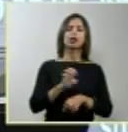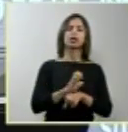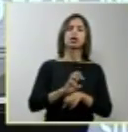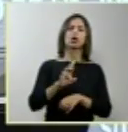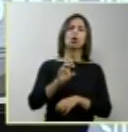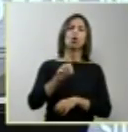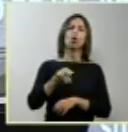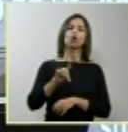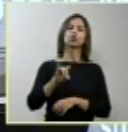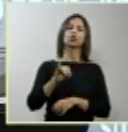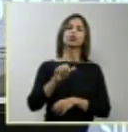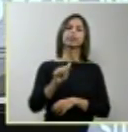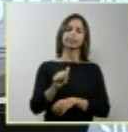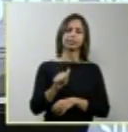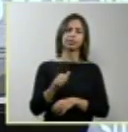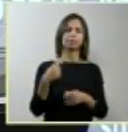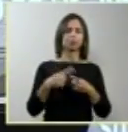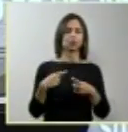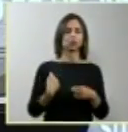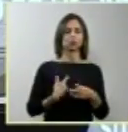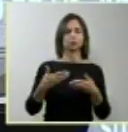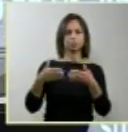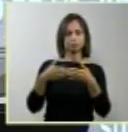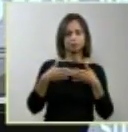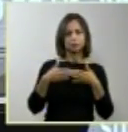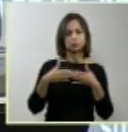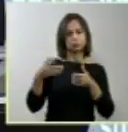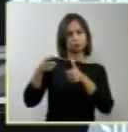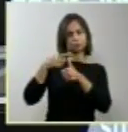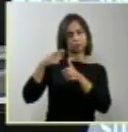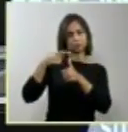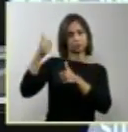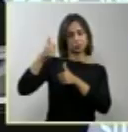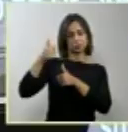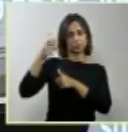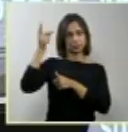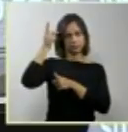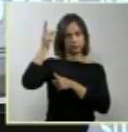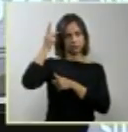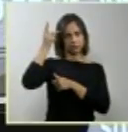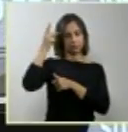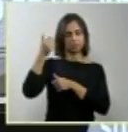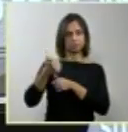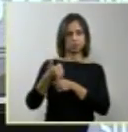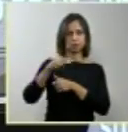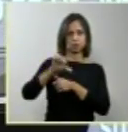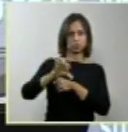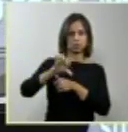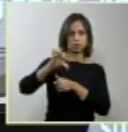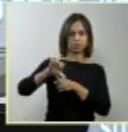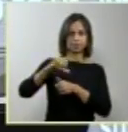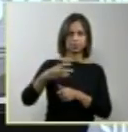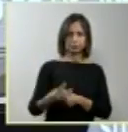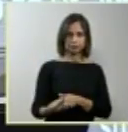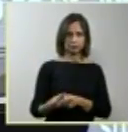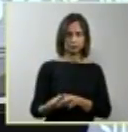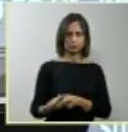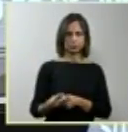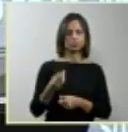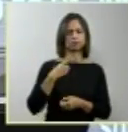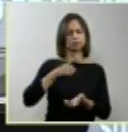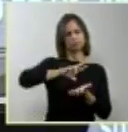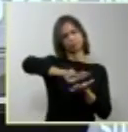solicitação nossa, o primeiro em São Paulo, em 1993. Há vários